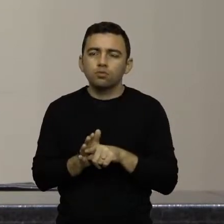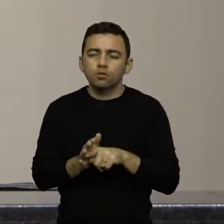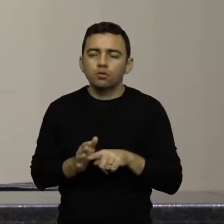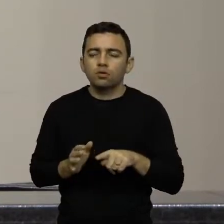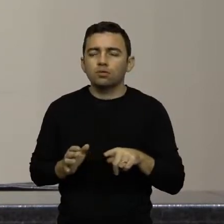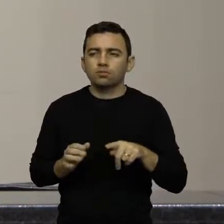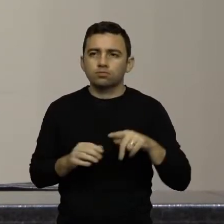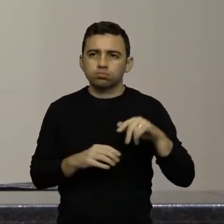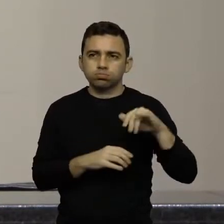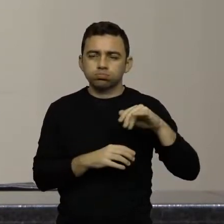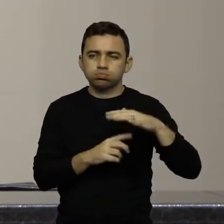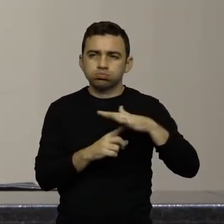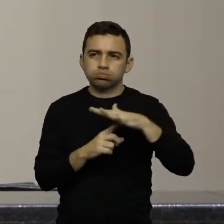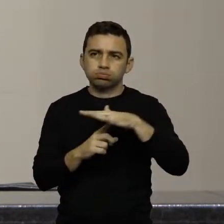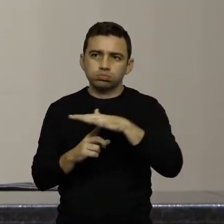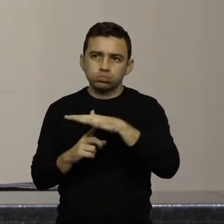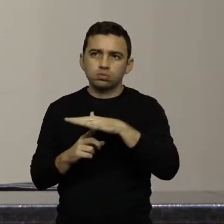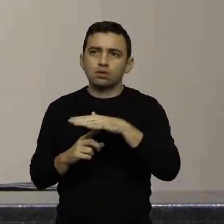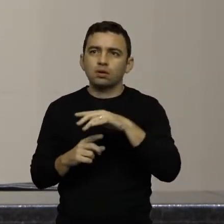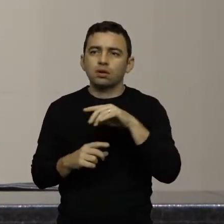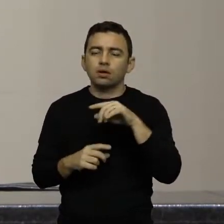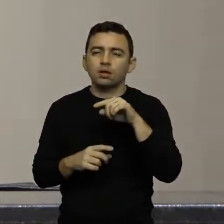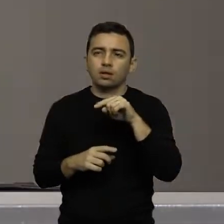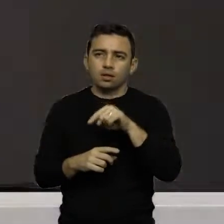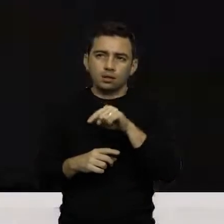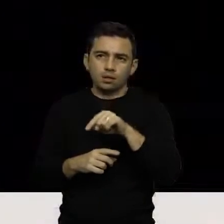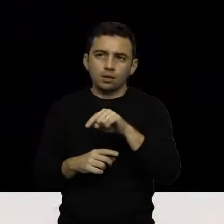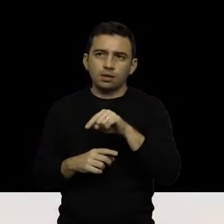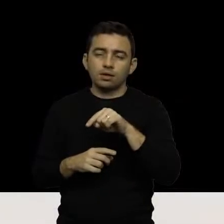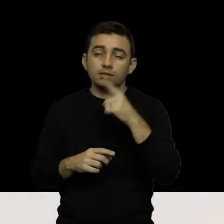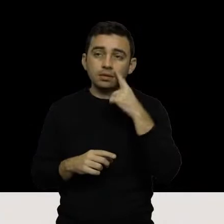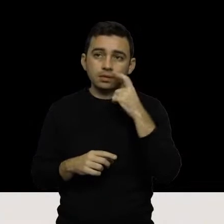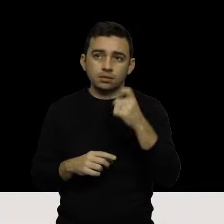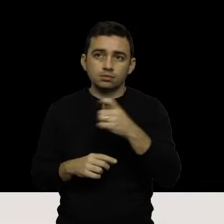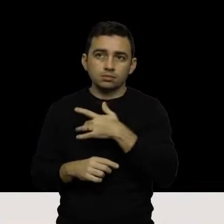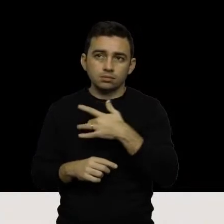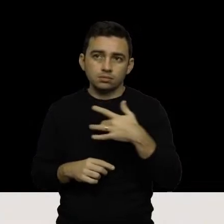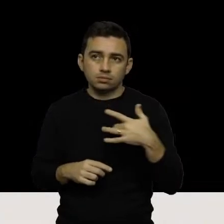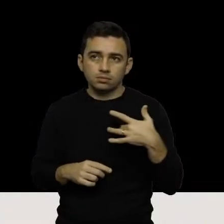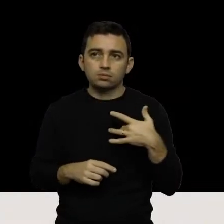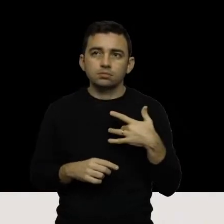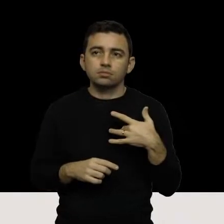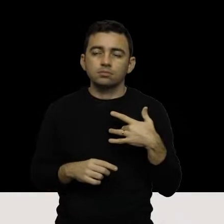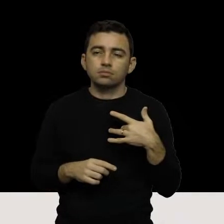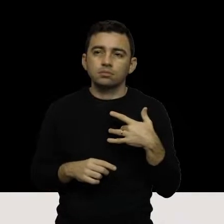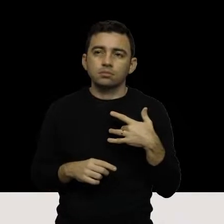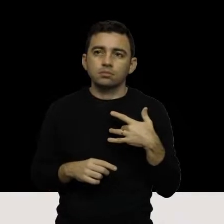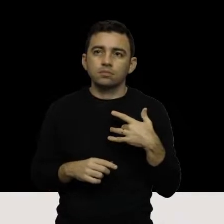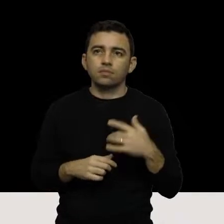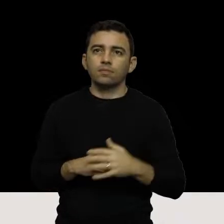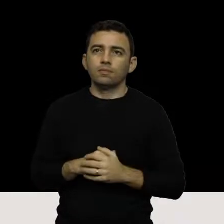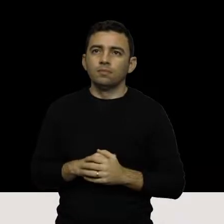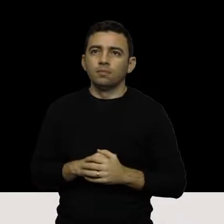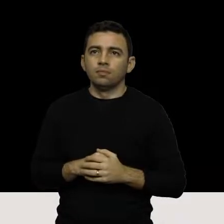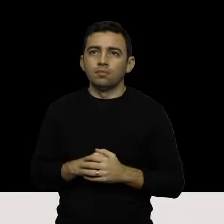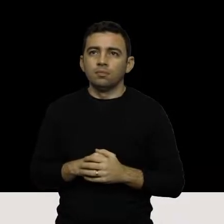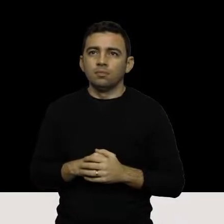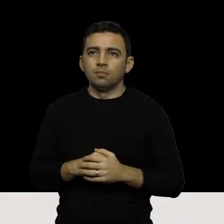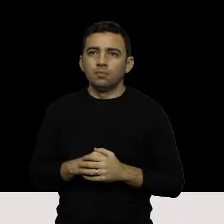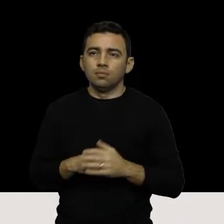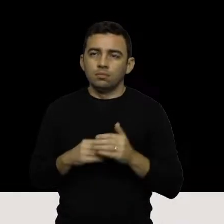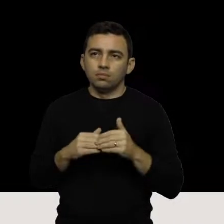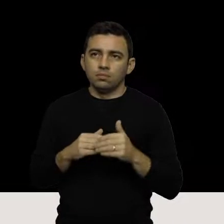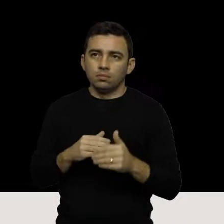para atendimento de interesse da saúde deste... Deputado, desde a